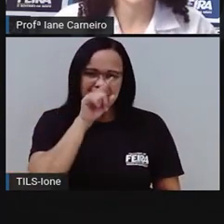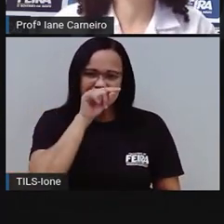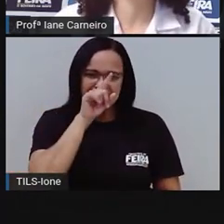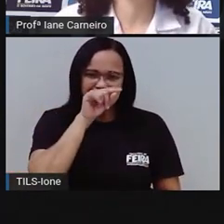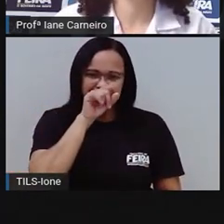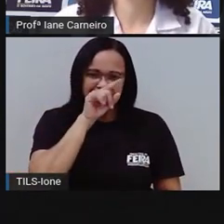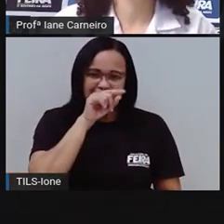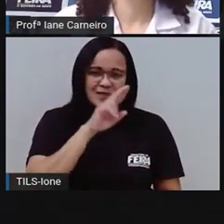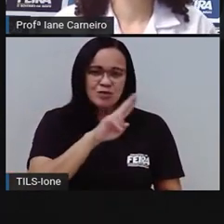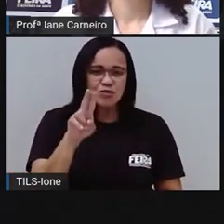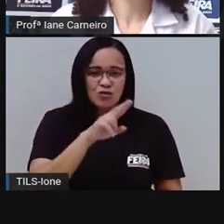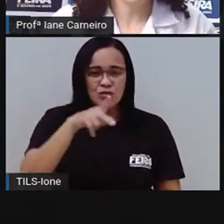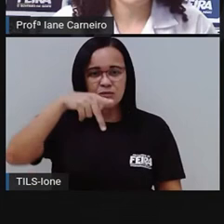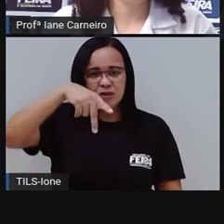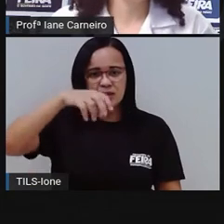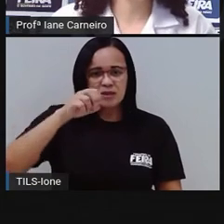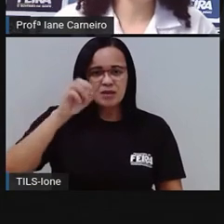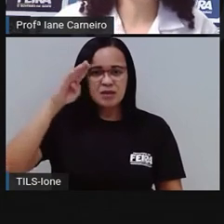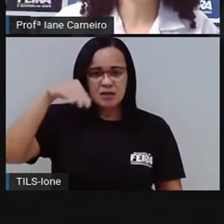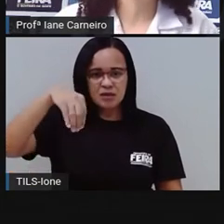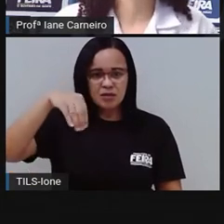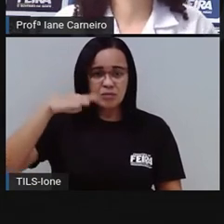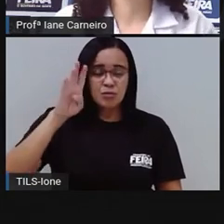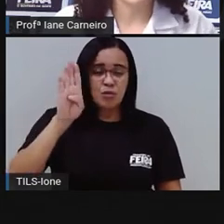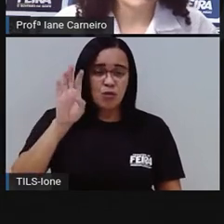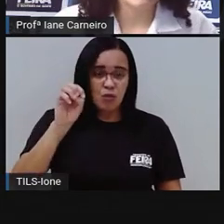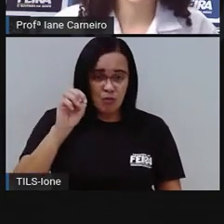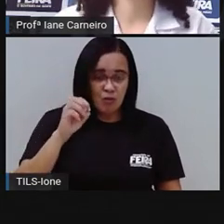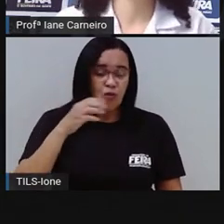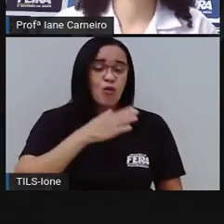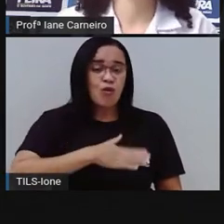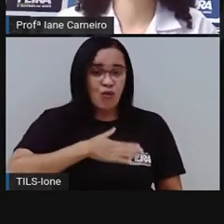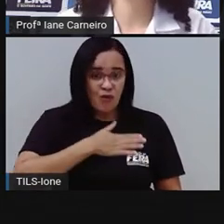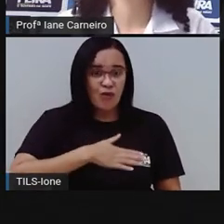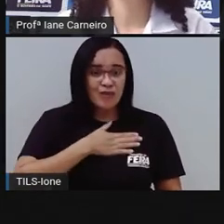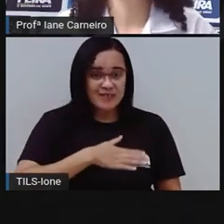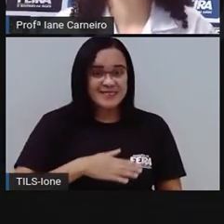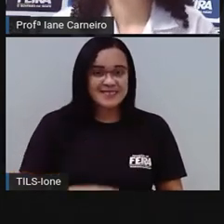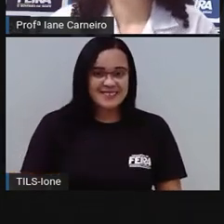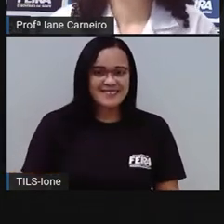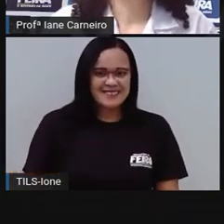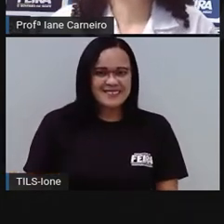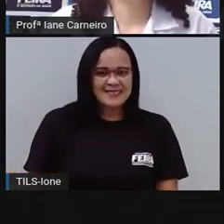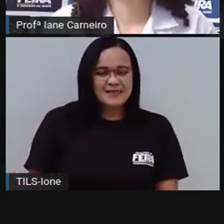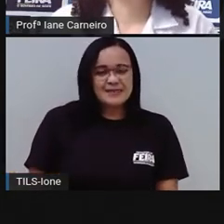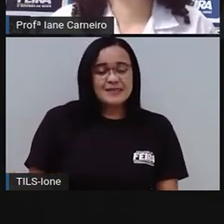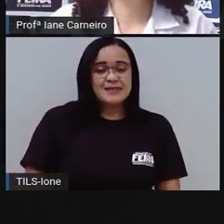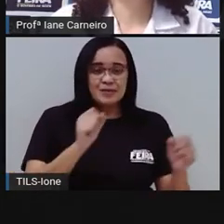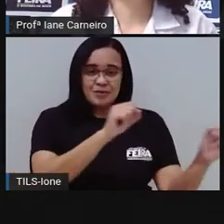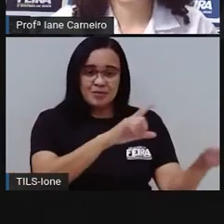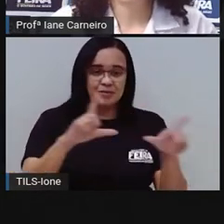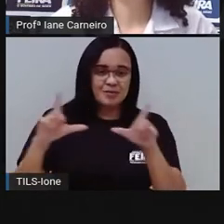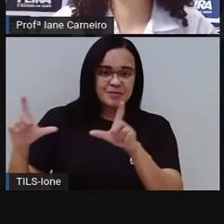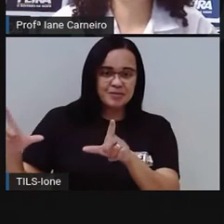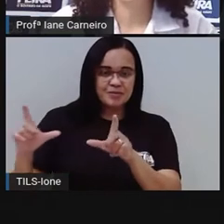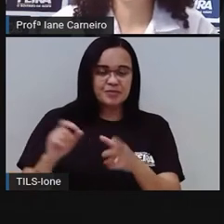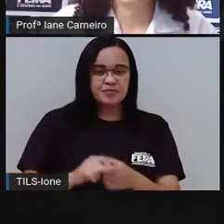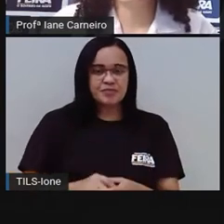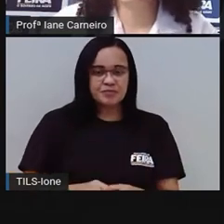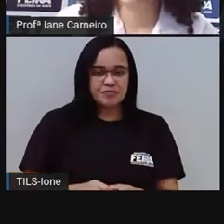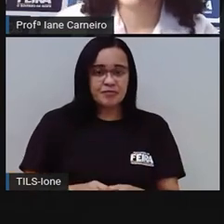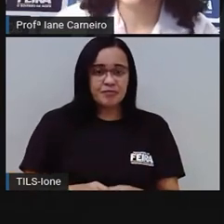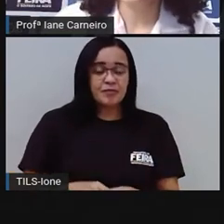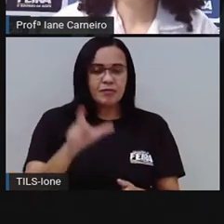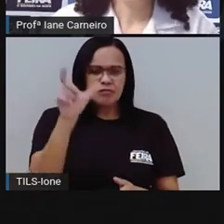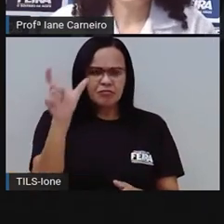mensagens, né? E gosta de milho, gosta de praças. Certo? Próximo. Eu me chamo